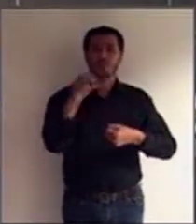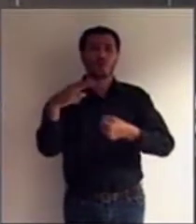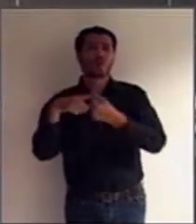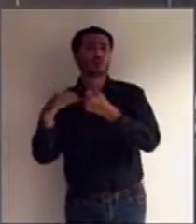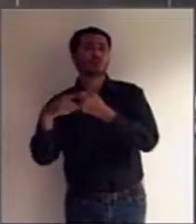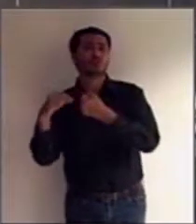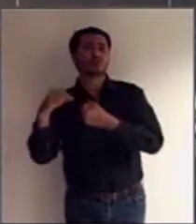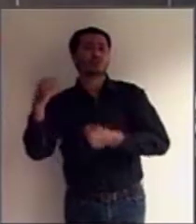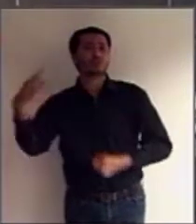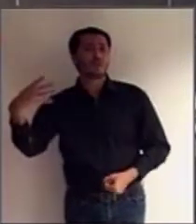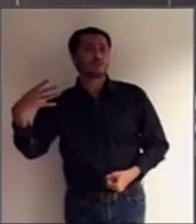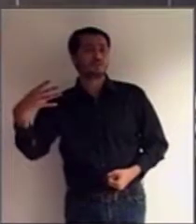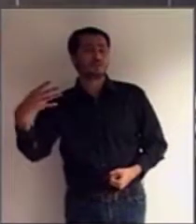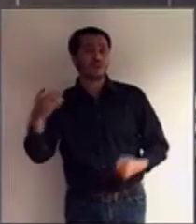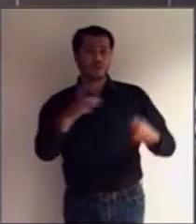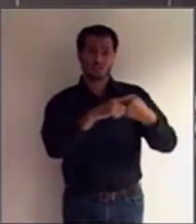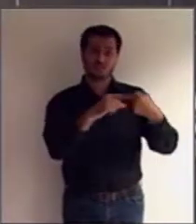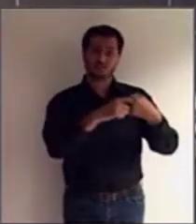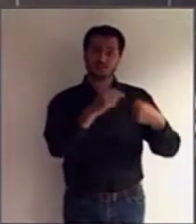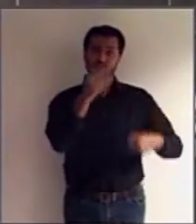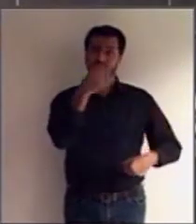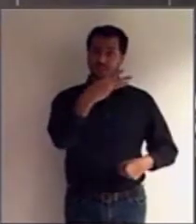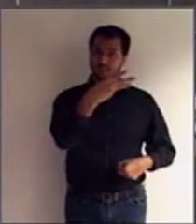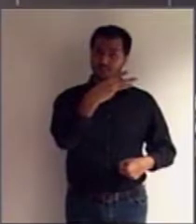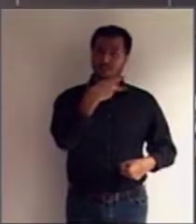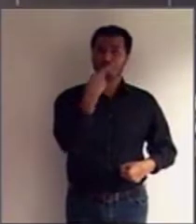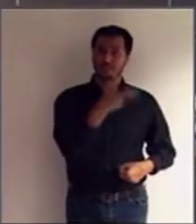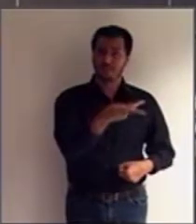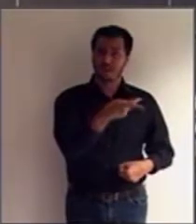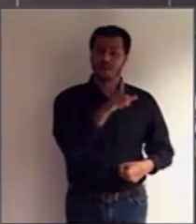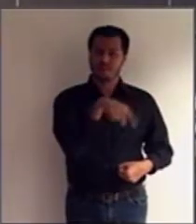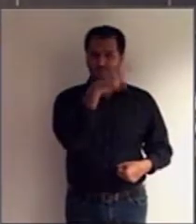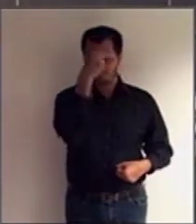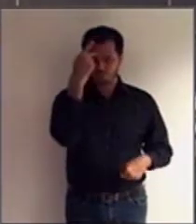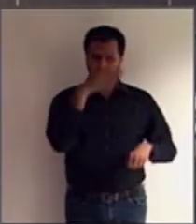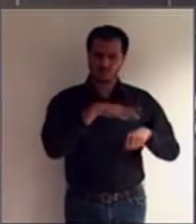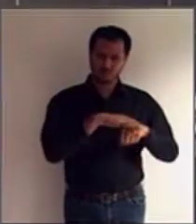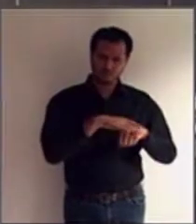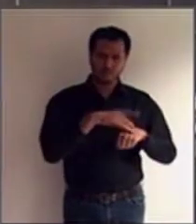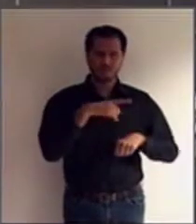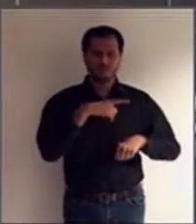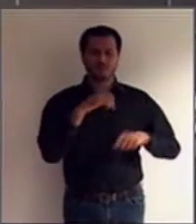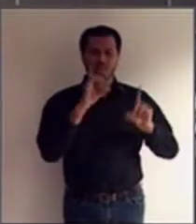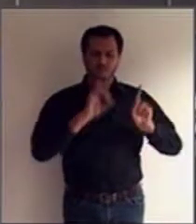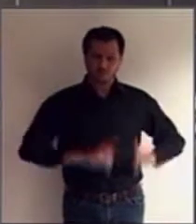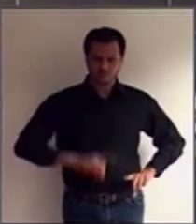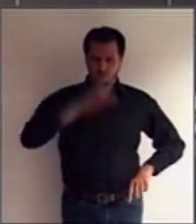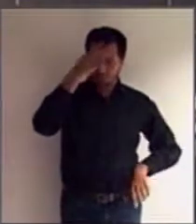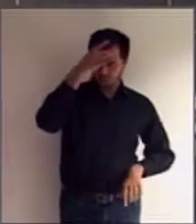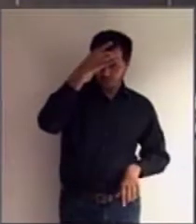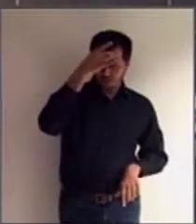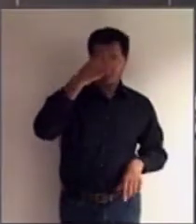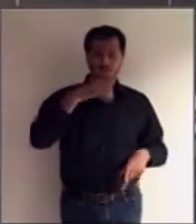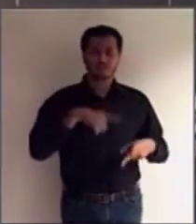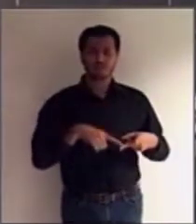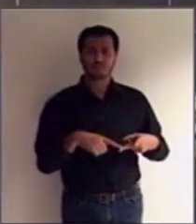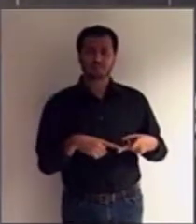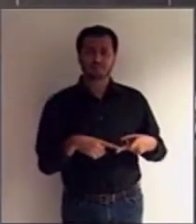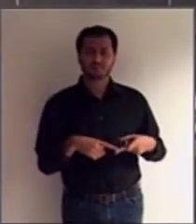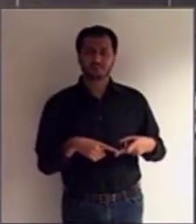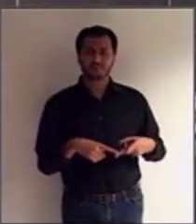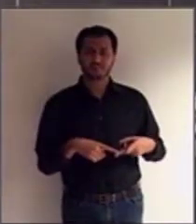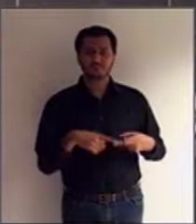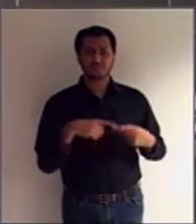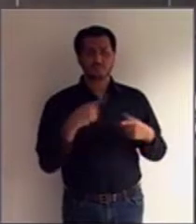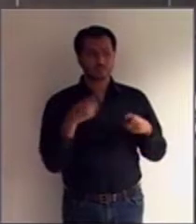3º faz referência às pessoas com enfermidade, deficiência mental. Depois, ele